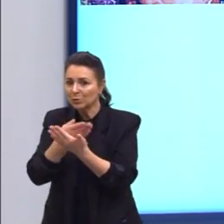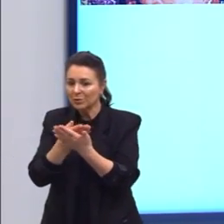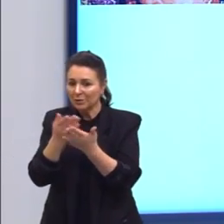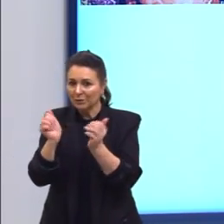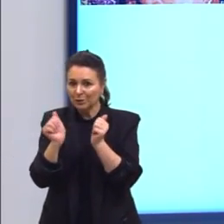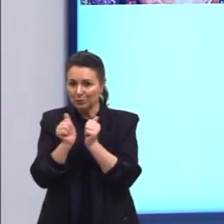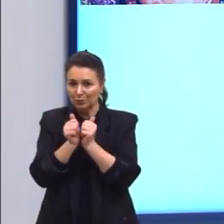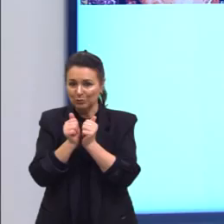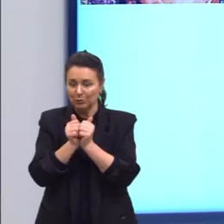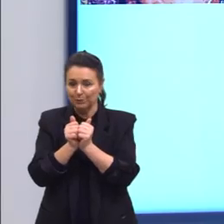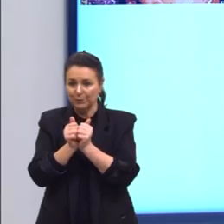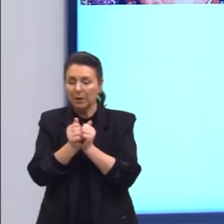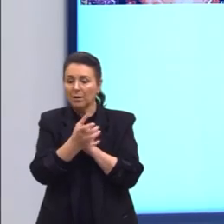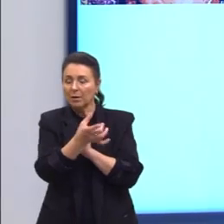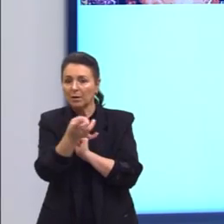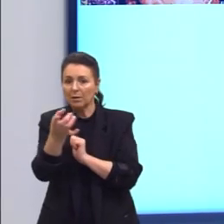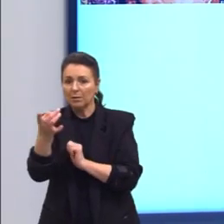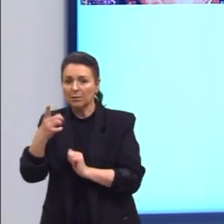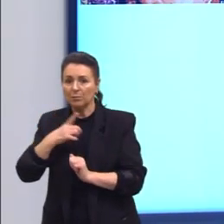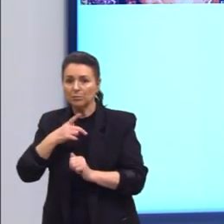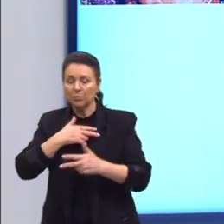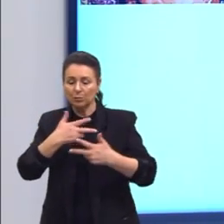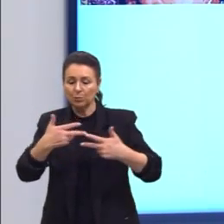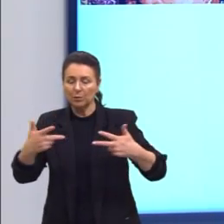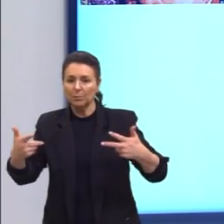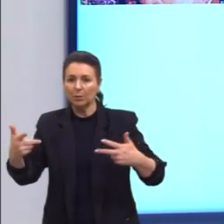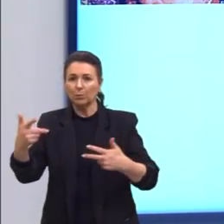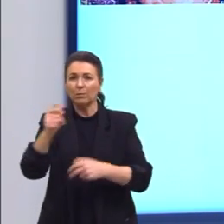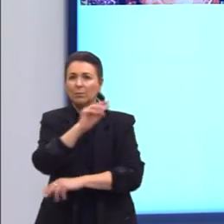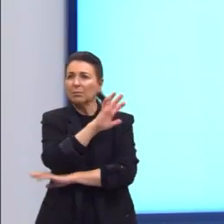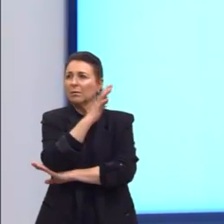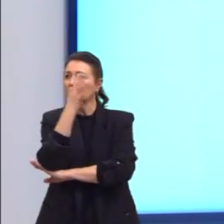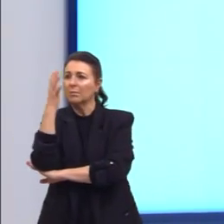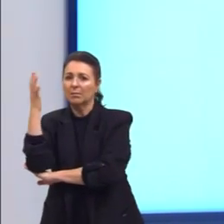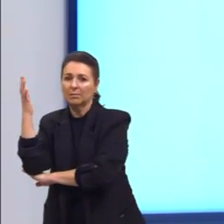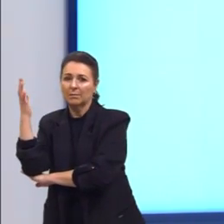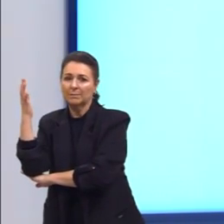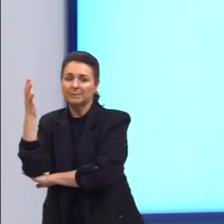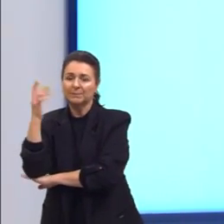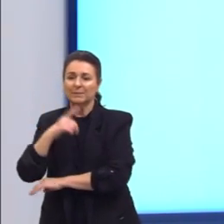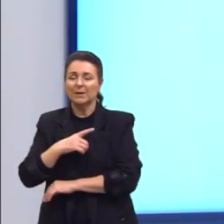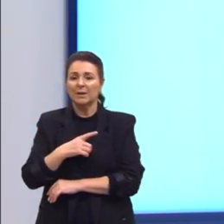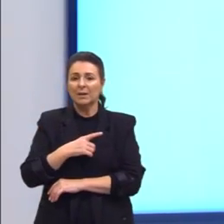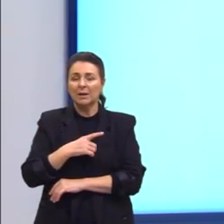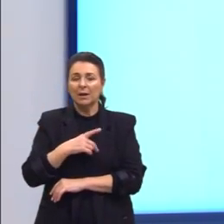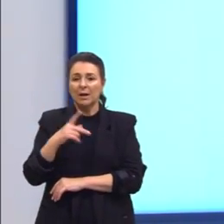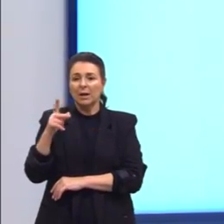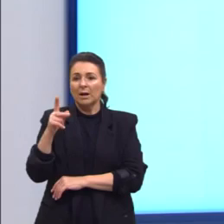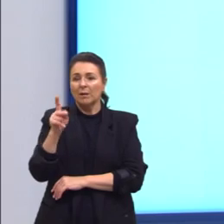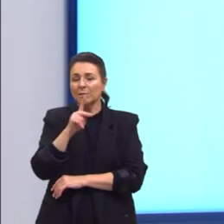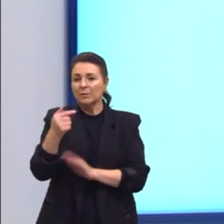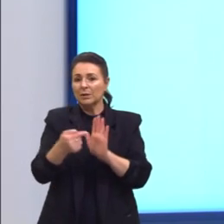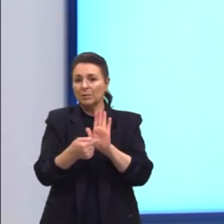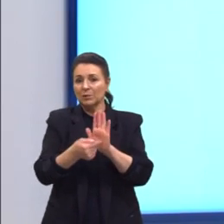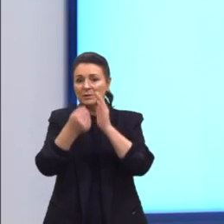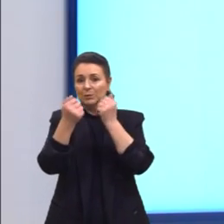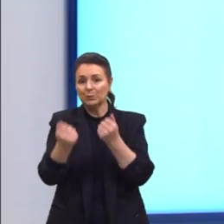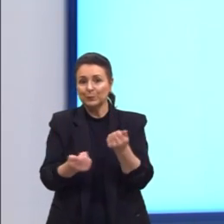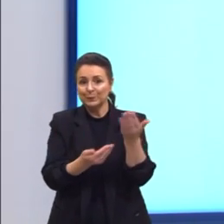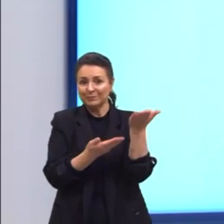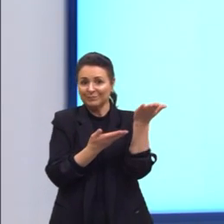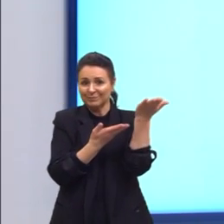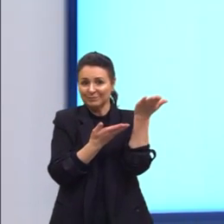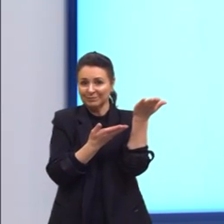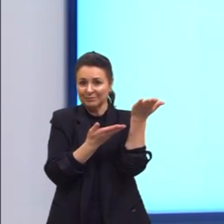era associado, então, a um elemento da natureza. Aqui eu trouxe a imagem de todos os sólidos.